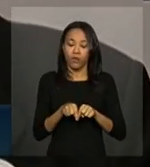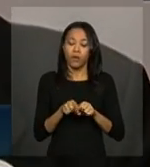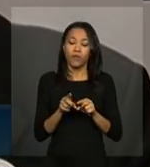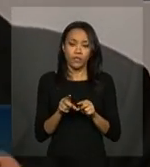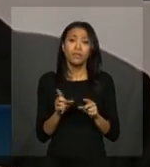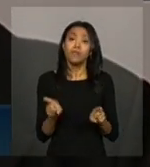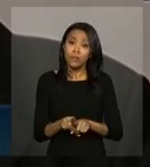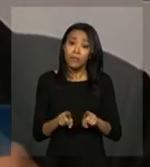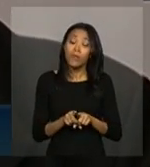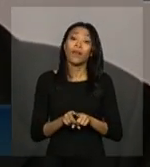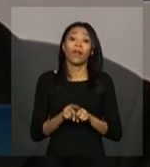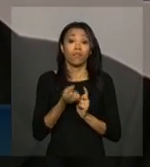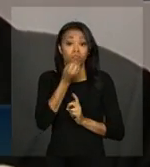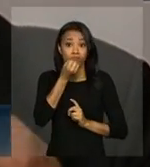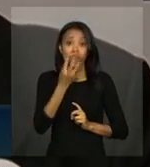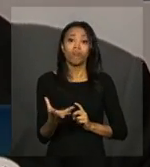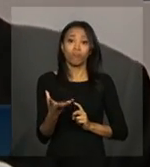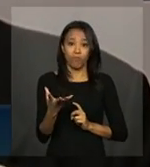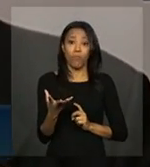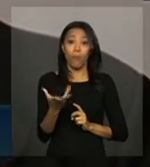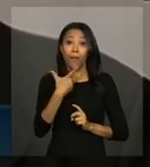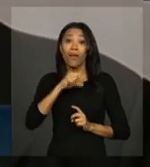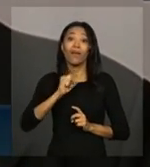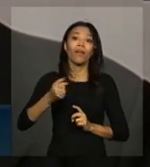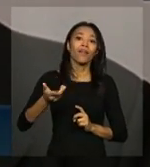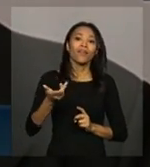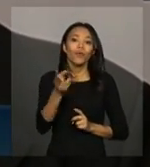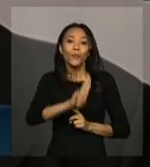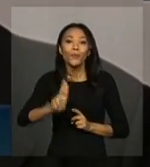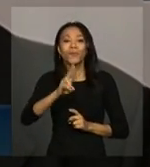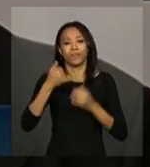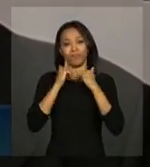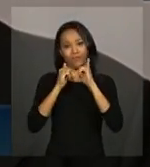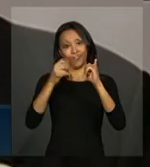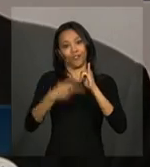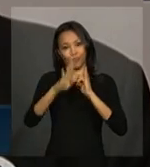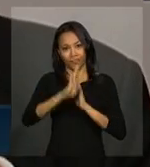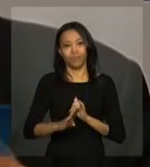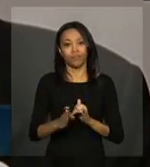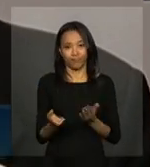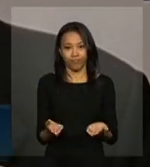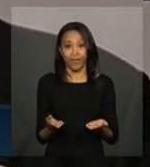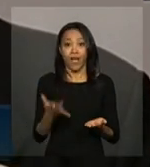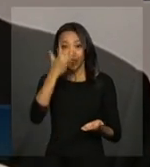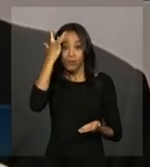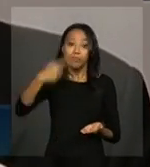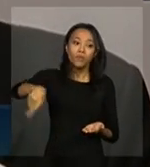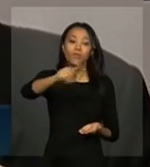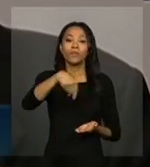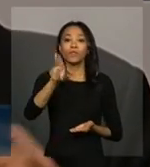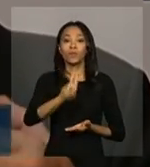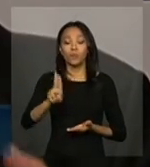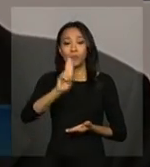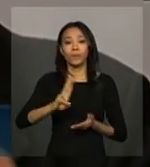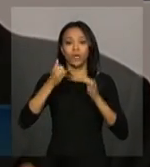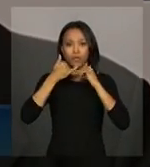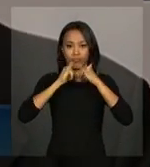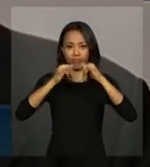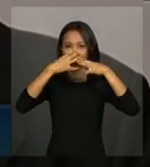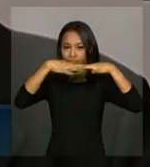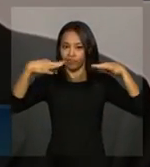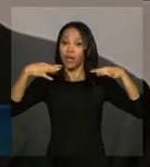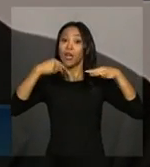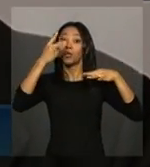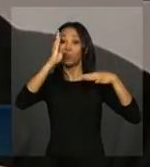aliás, é muito bom para o consumidor brasileiro. O consumidor brasileiro, então, ele tem a sua